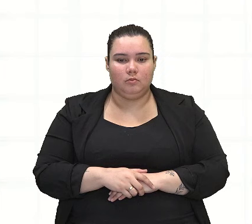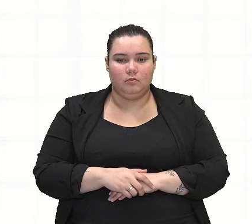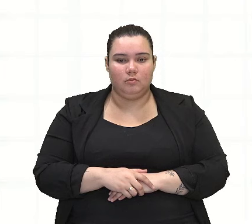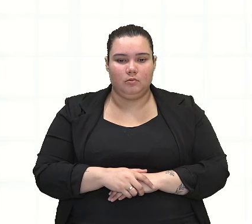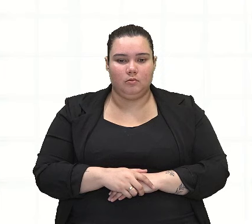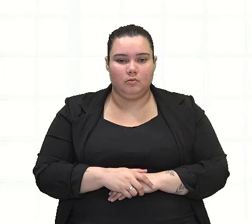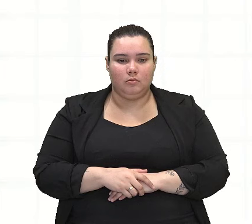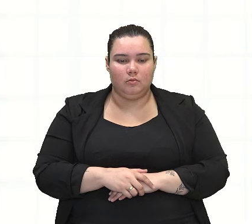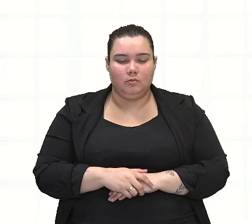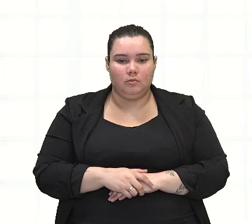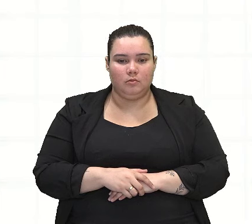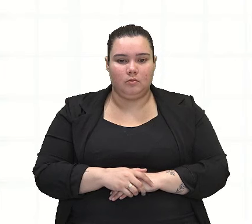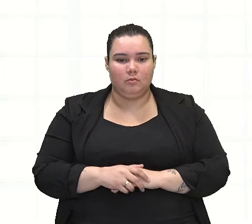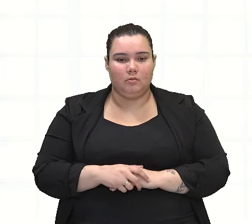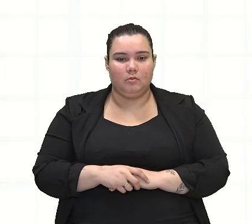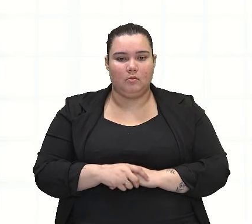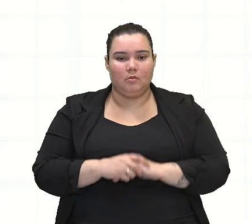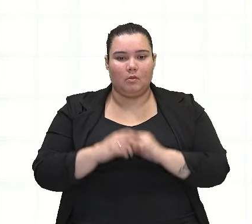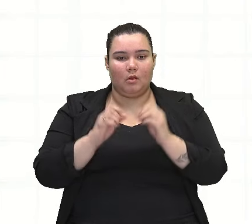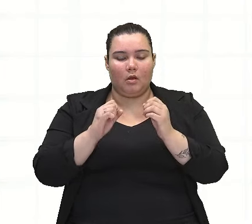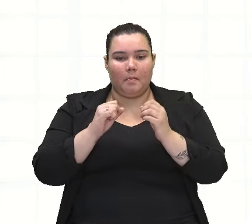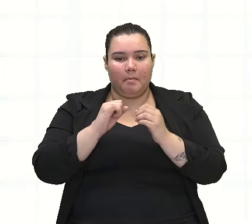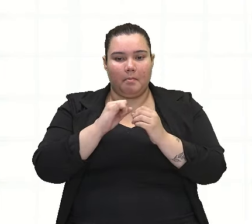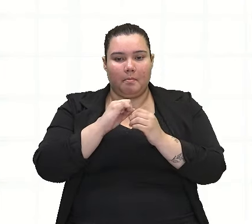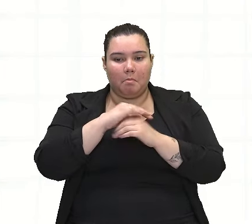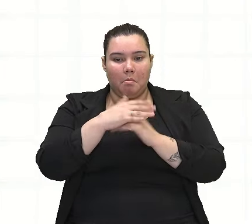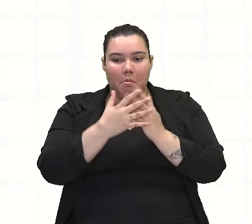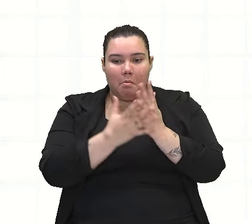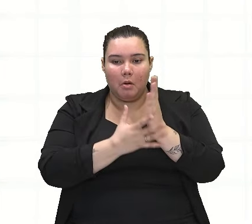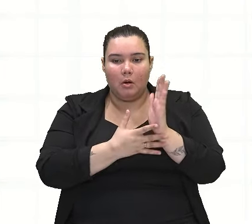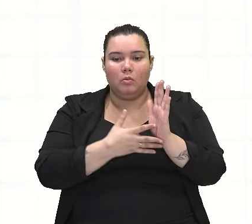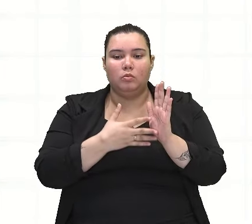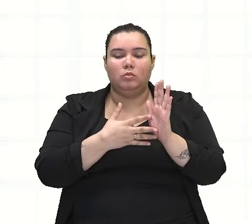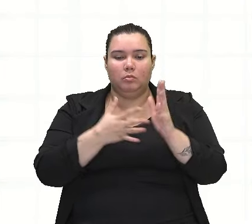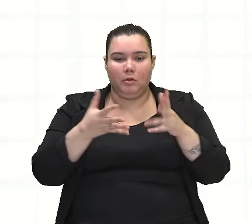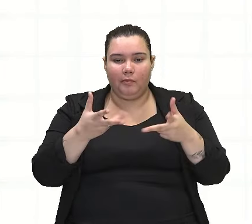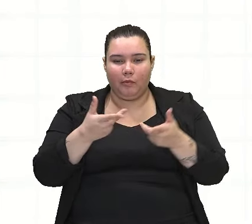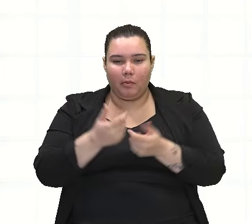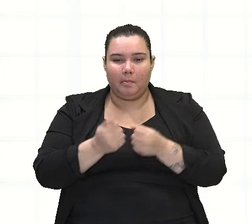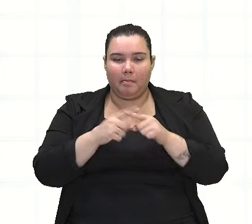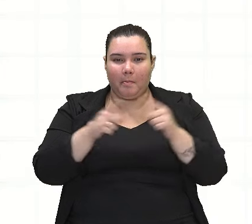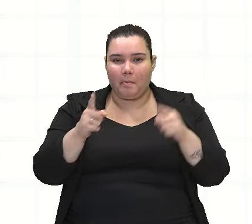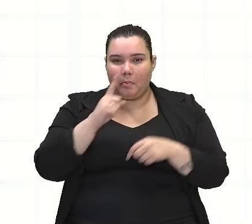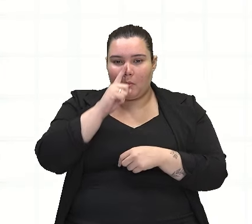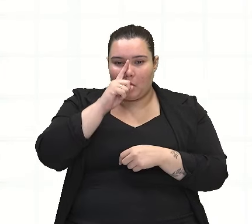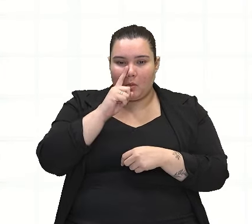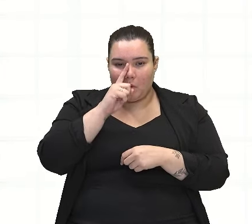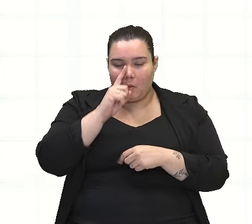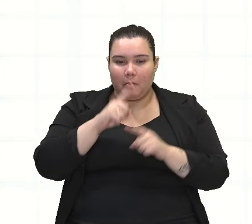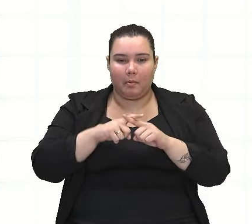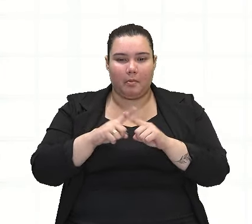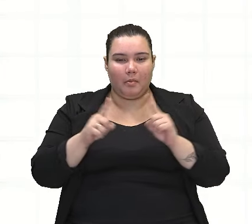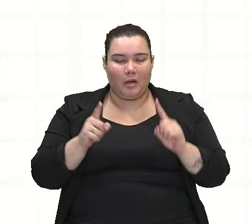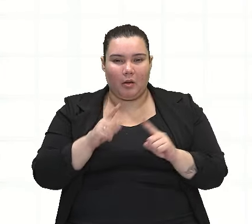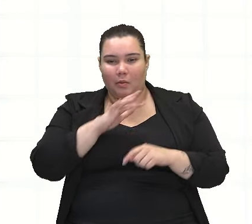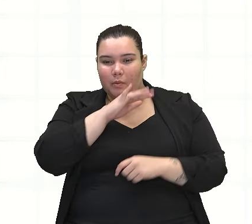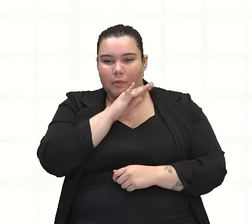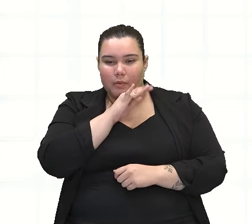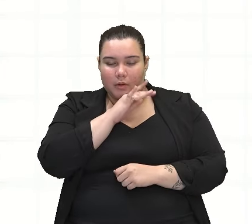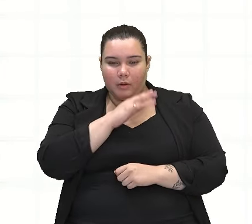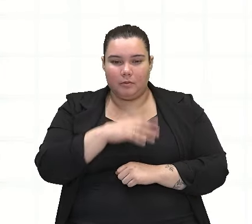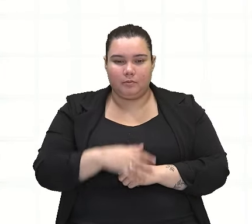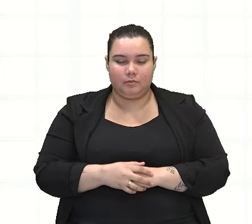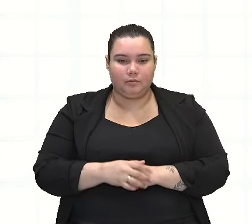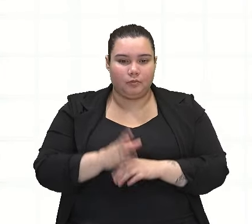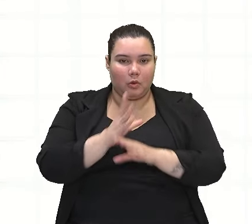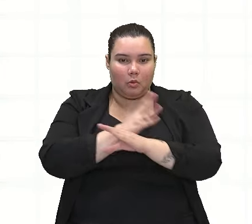Mão, mão gentil, mas cruel, mas traiçoeira. Então, observem o mas, conjunção mas,